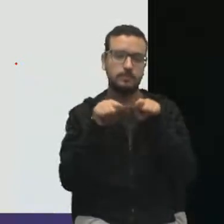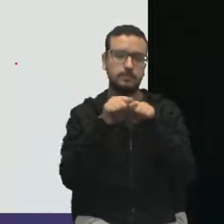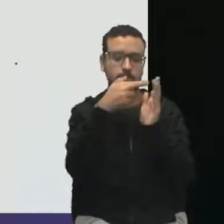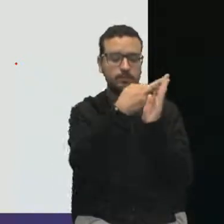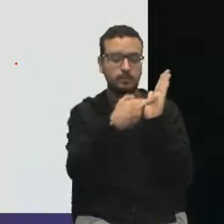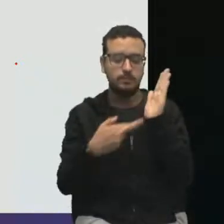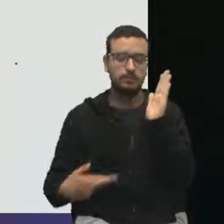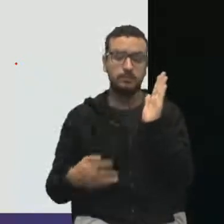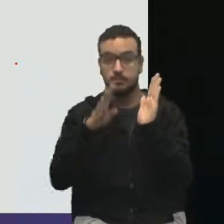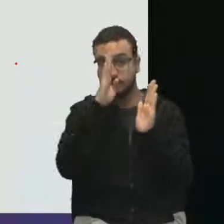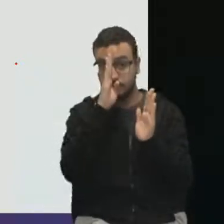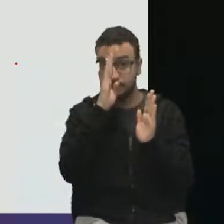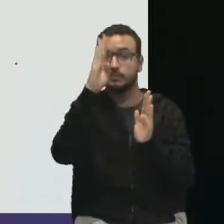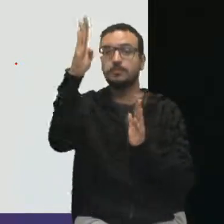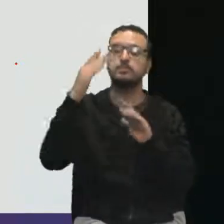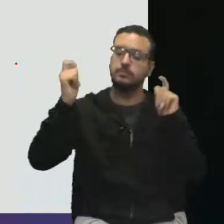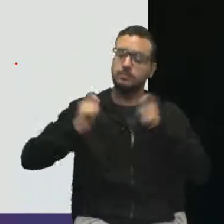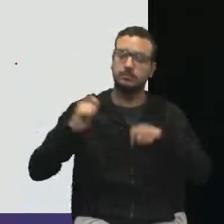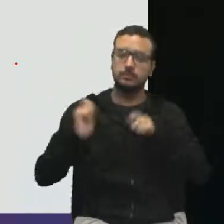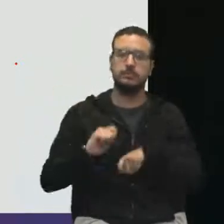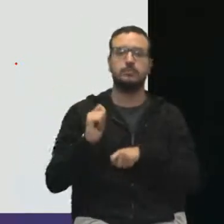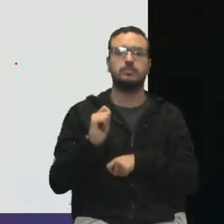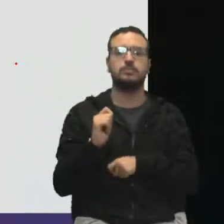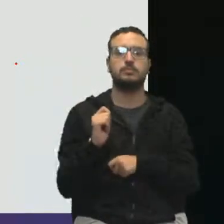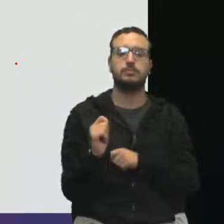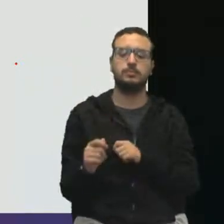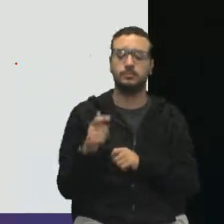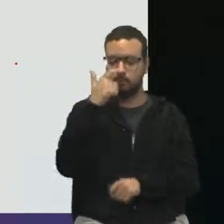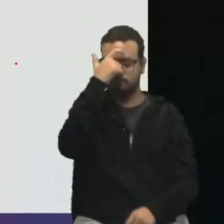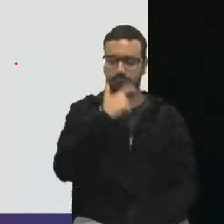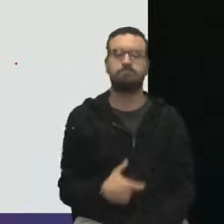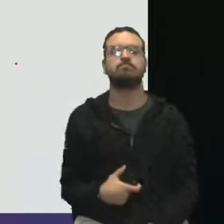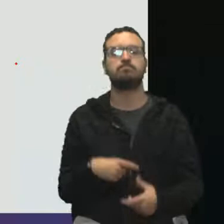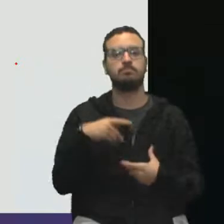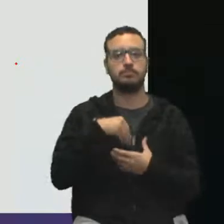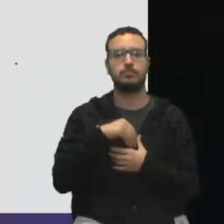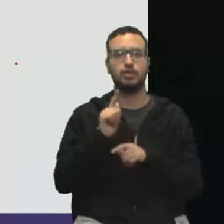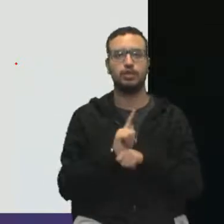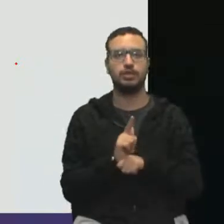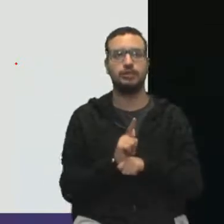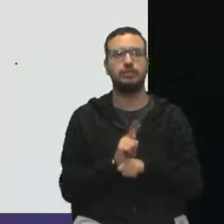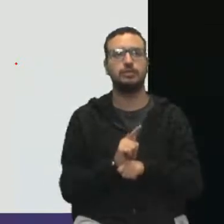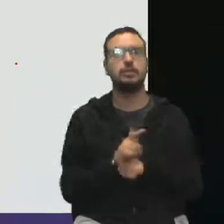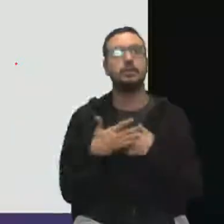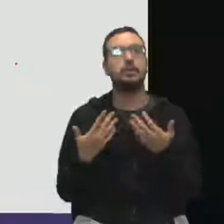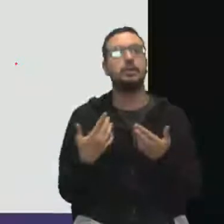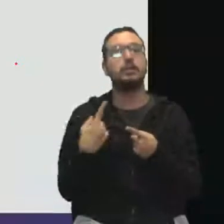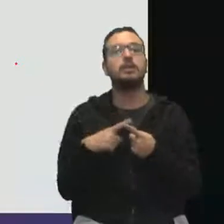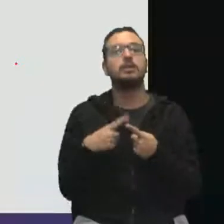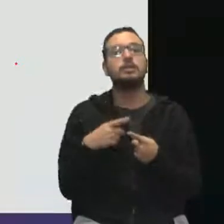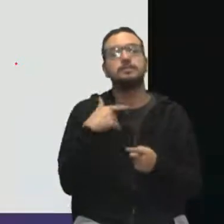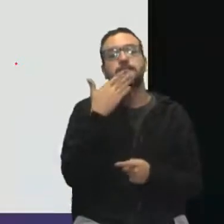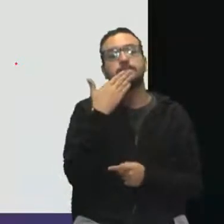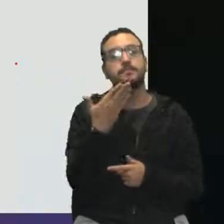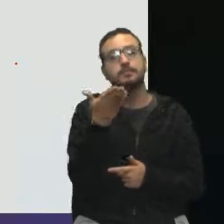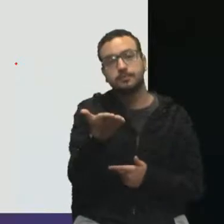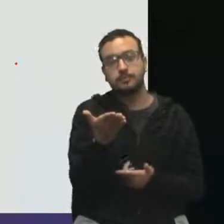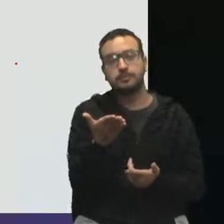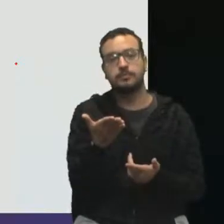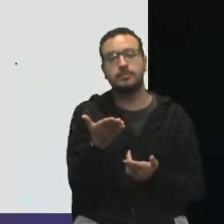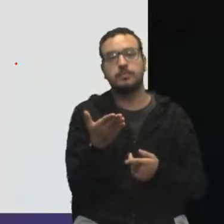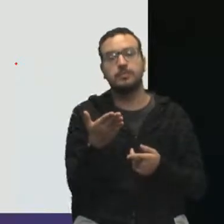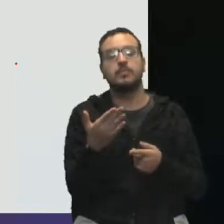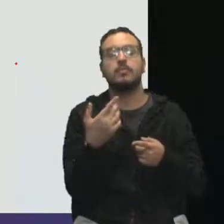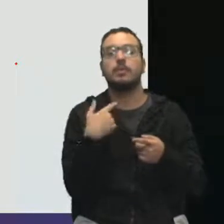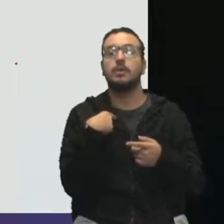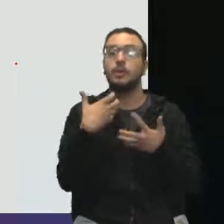principais competências individuais de um gerente de projetos. Por que eu estou pedindo isso para você? Porque